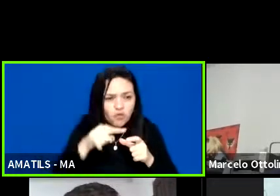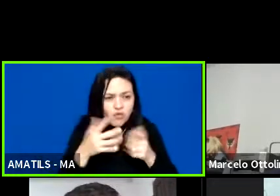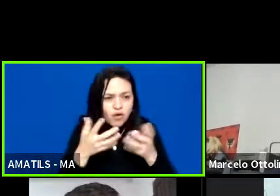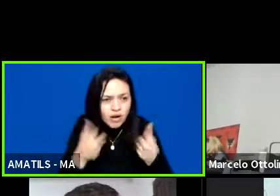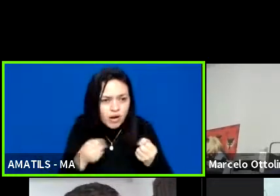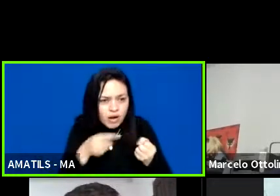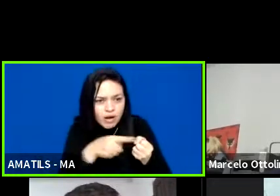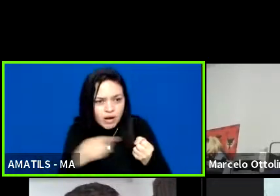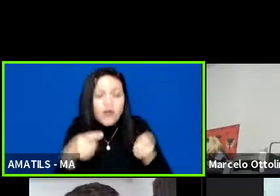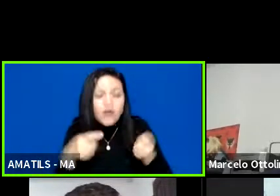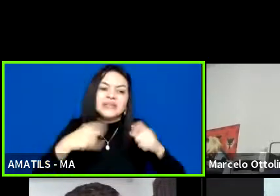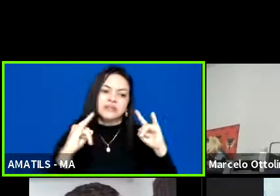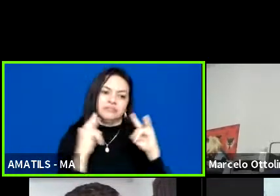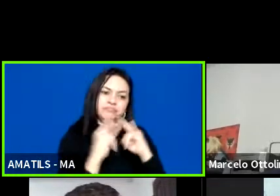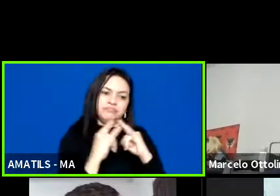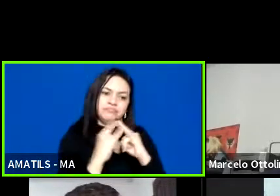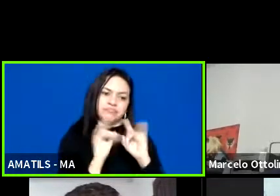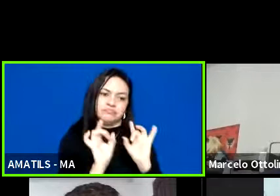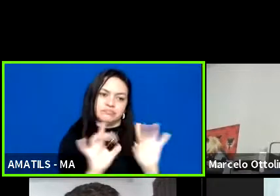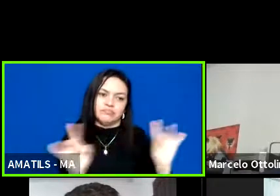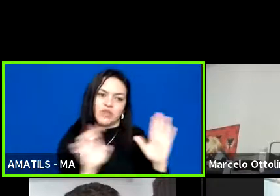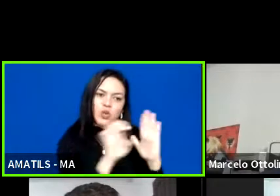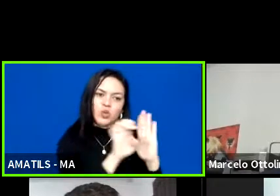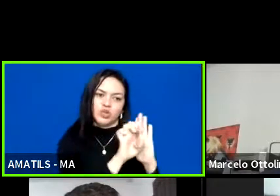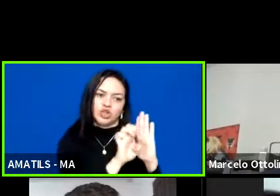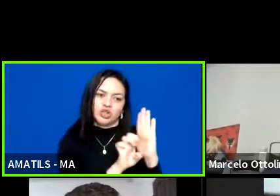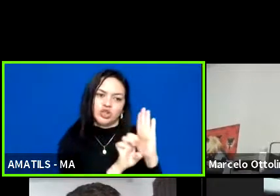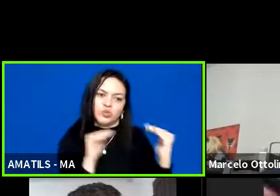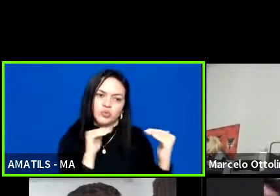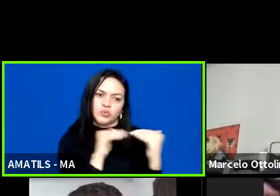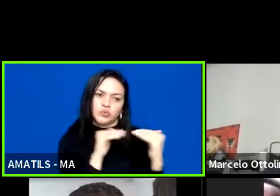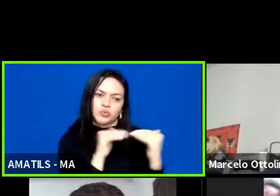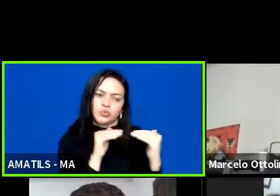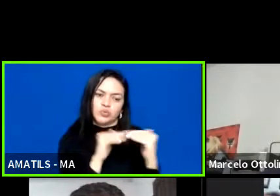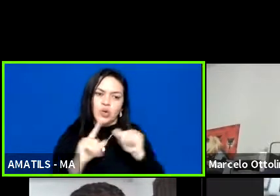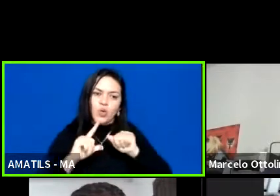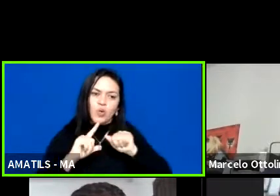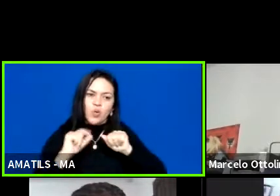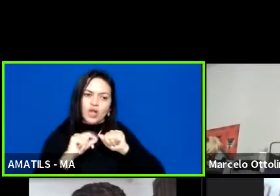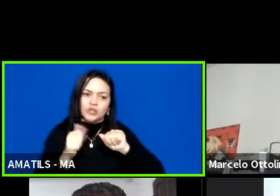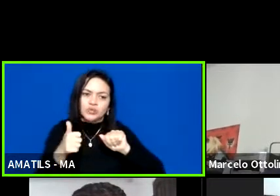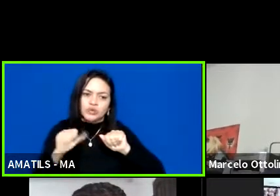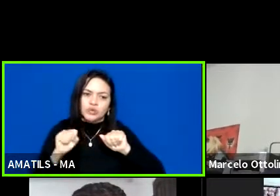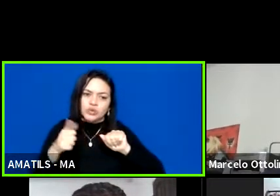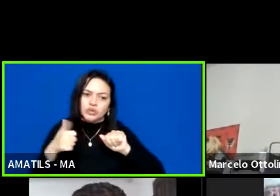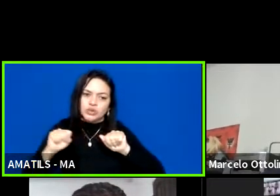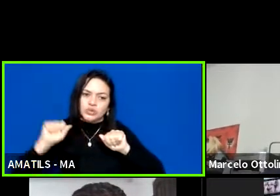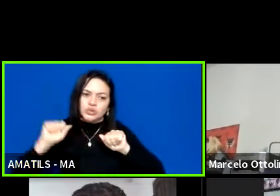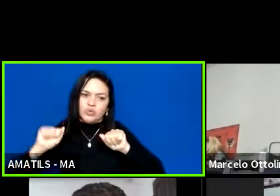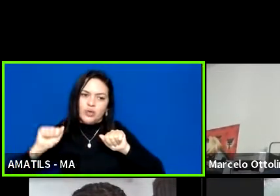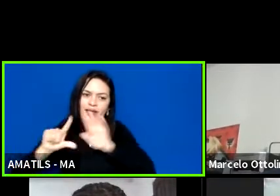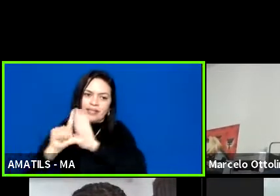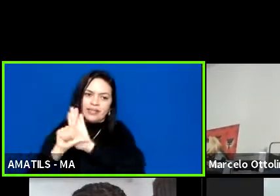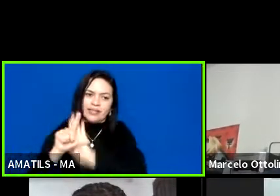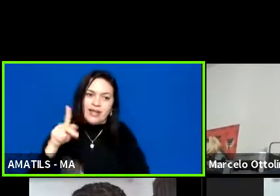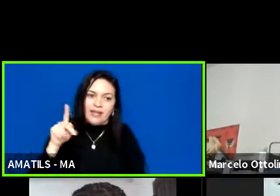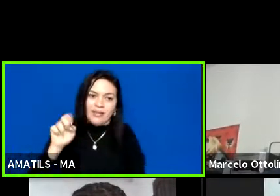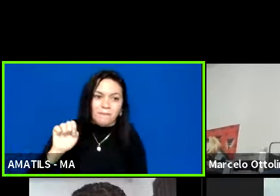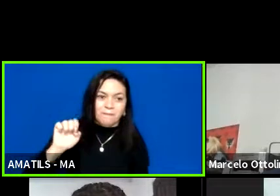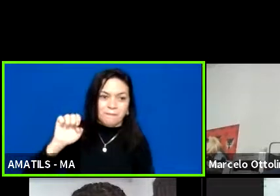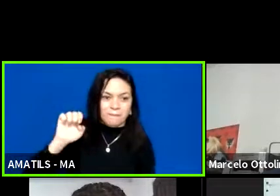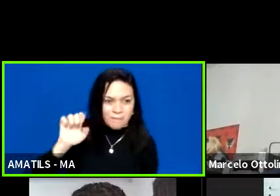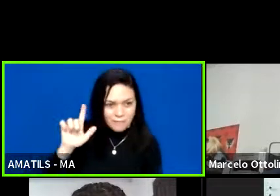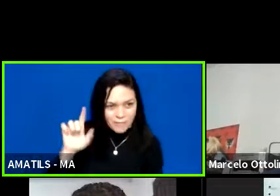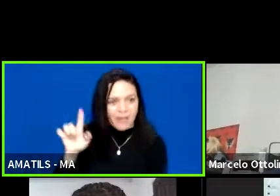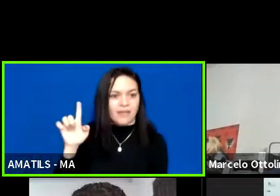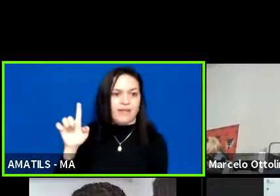entidades estejam com seus estatutos também em conformidade com o artigo 18 e 18-A da Lei Pelé. E